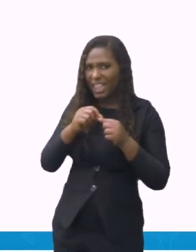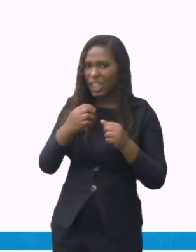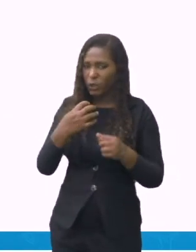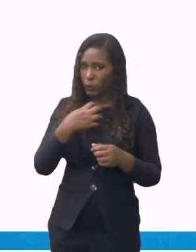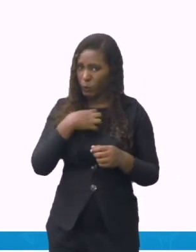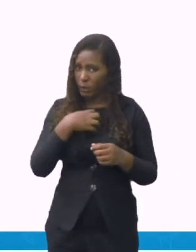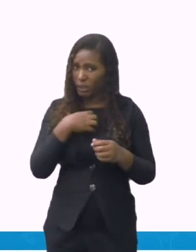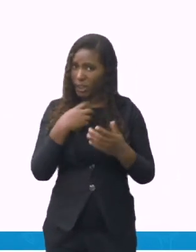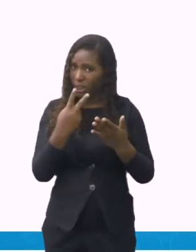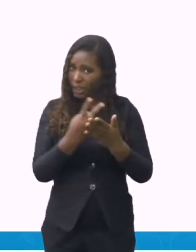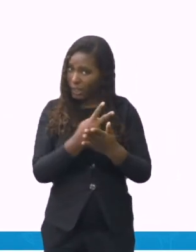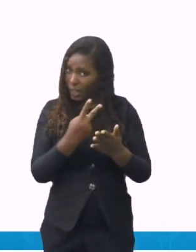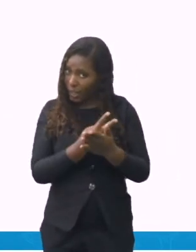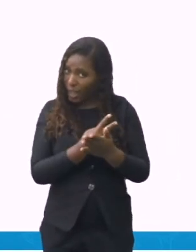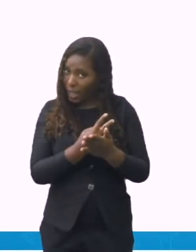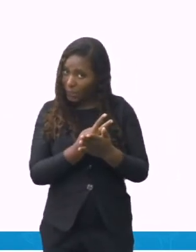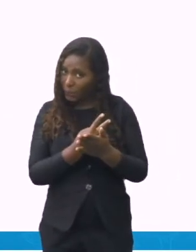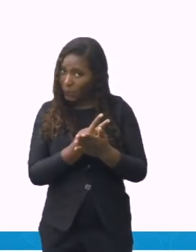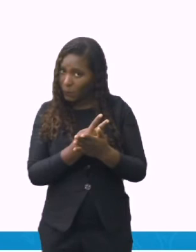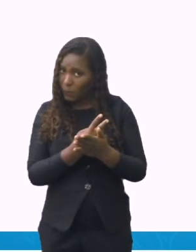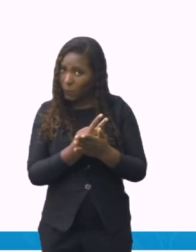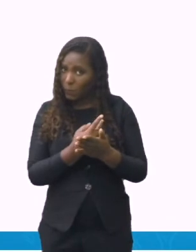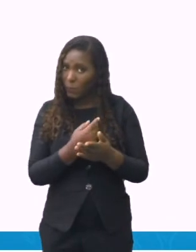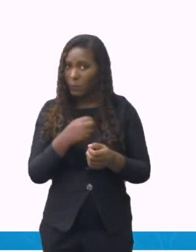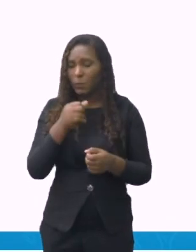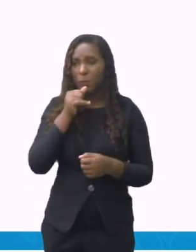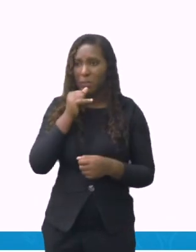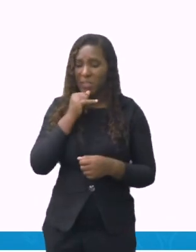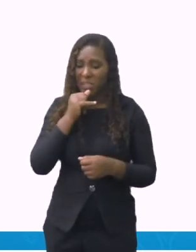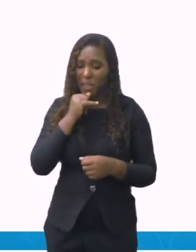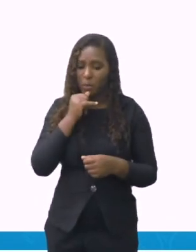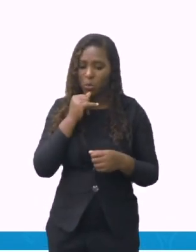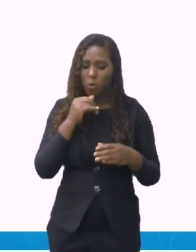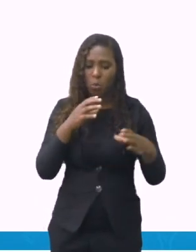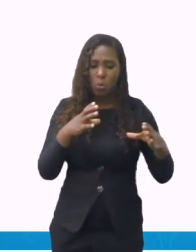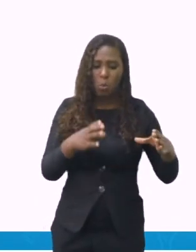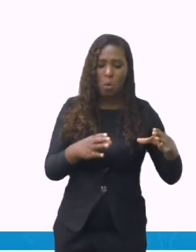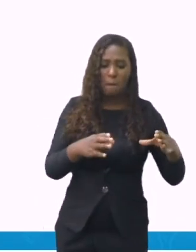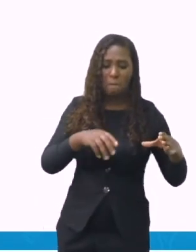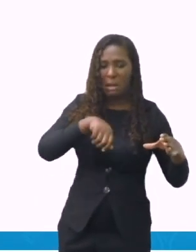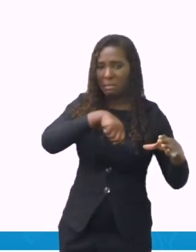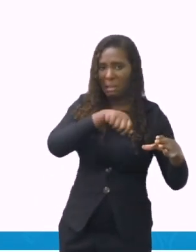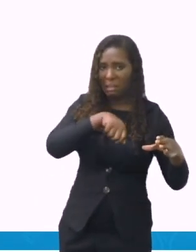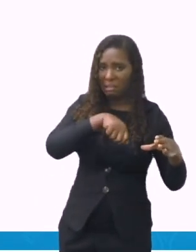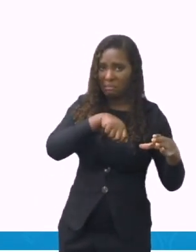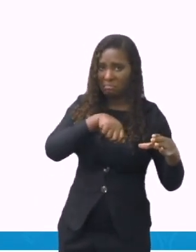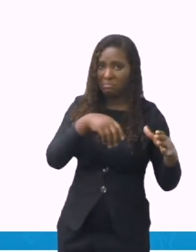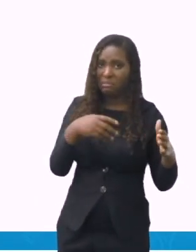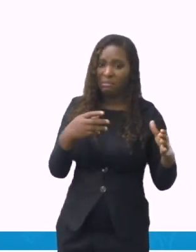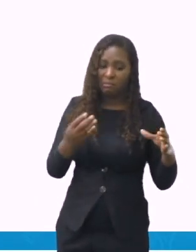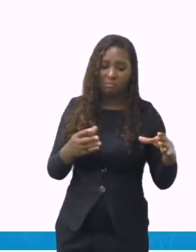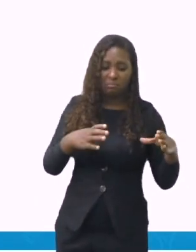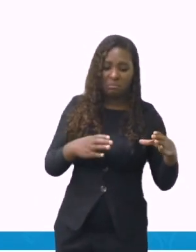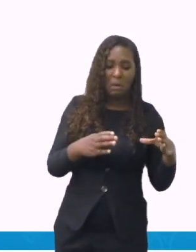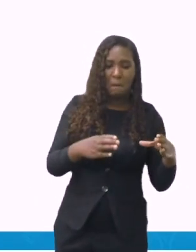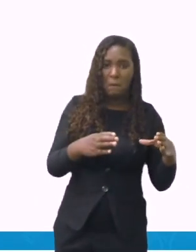assim, ó. Em uma panela, coloque a manteiga, o leite condensado e o chocolate em pó.